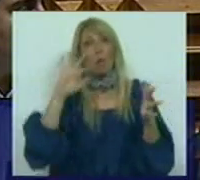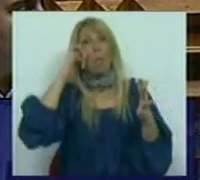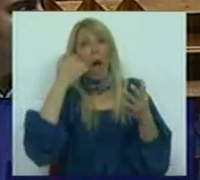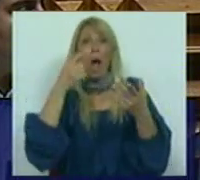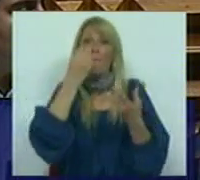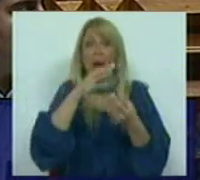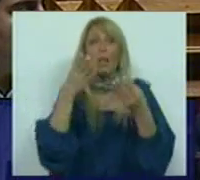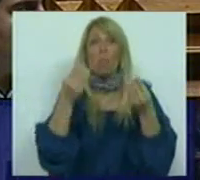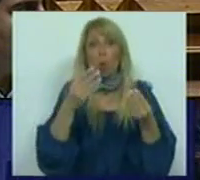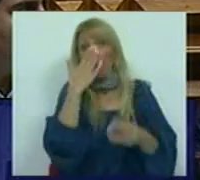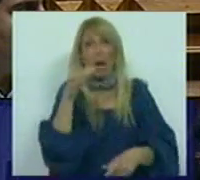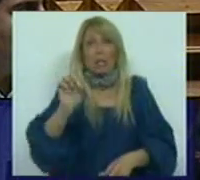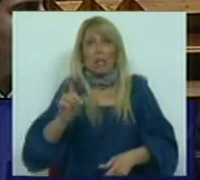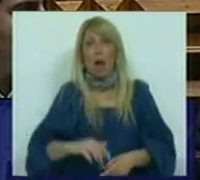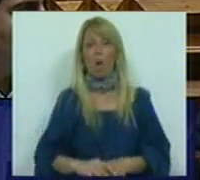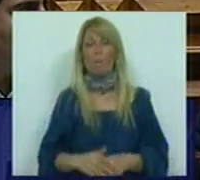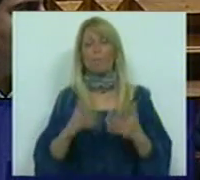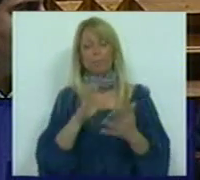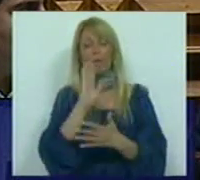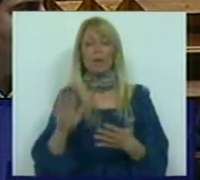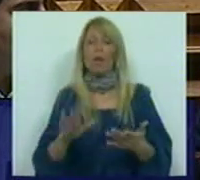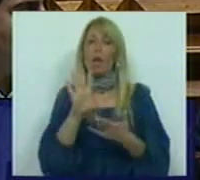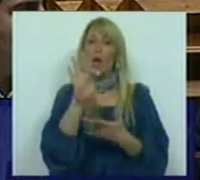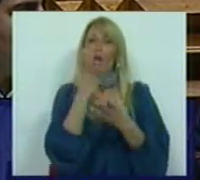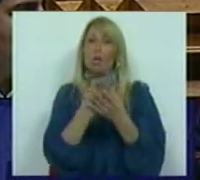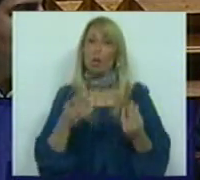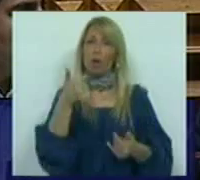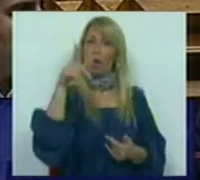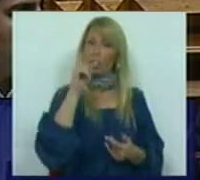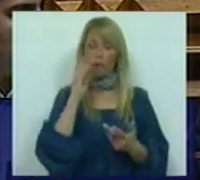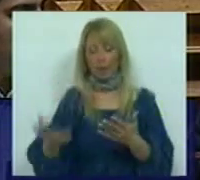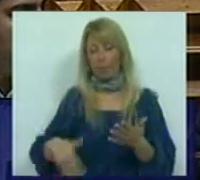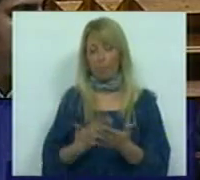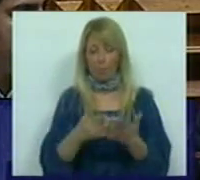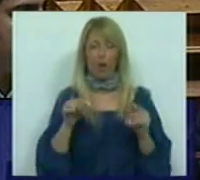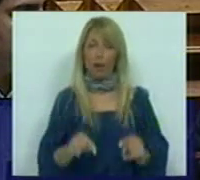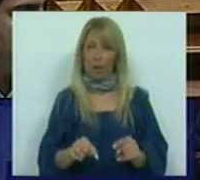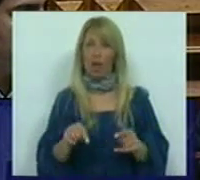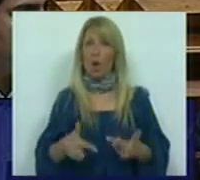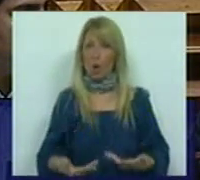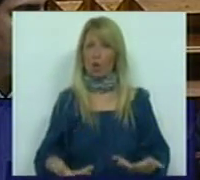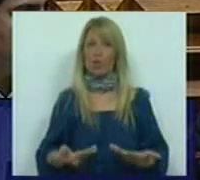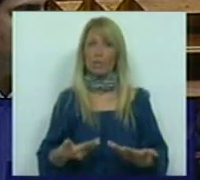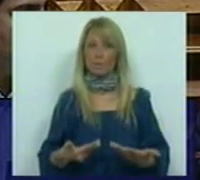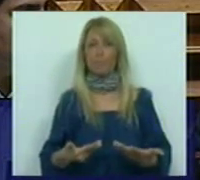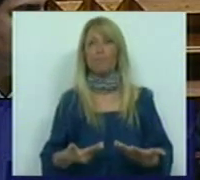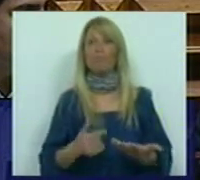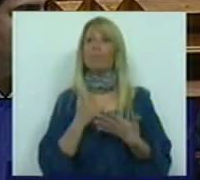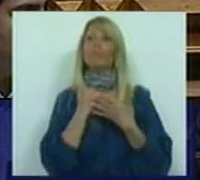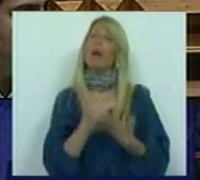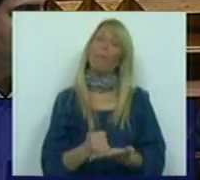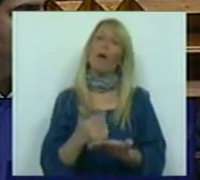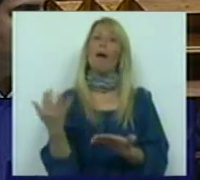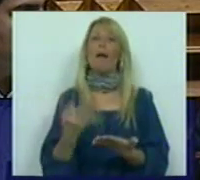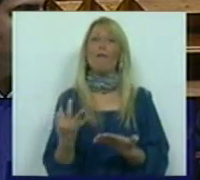As soluções que propõe o Bloco de Esquerda, na sua proposta hoje aqui, têm sido apoiadas,